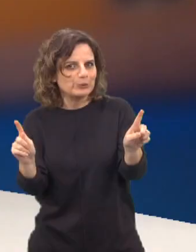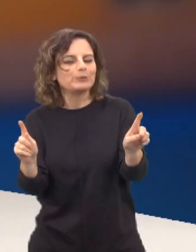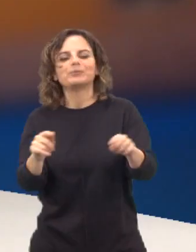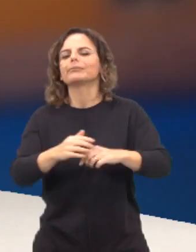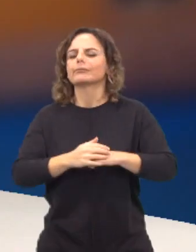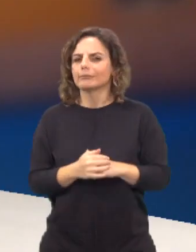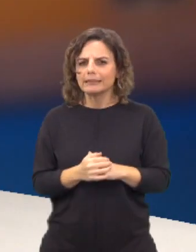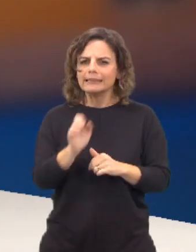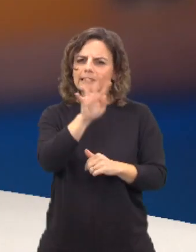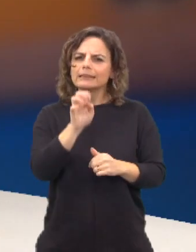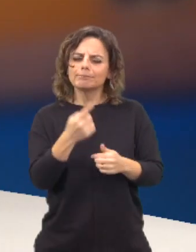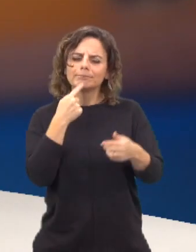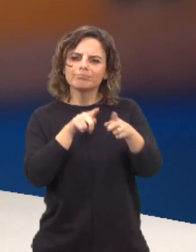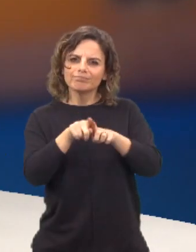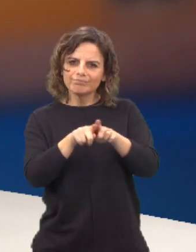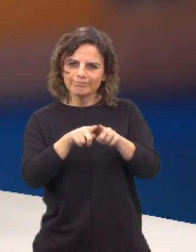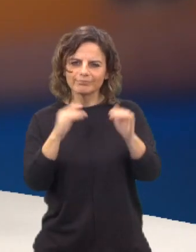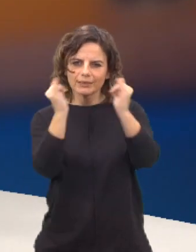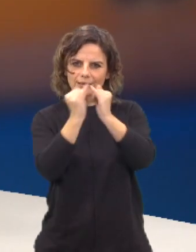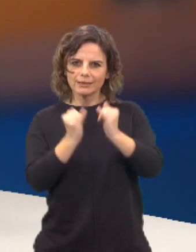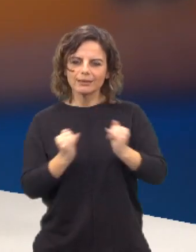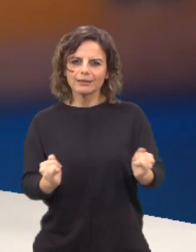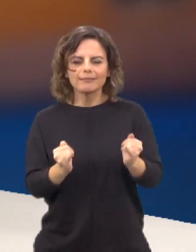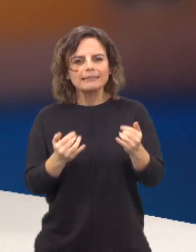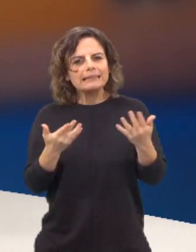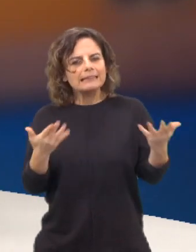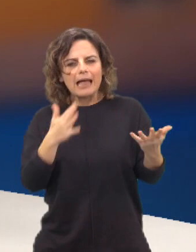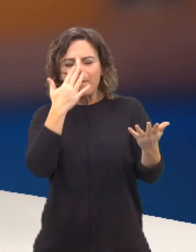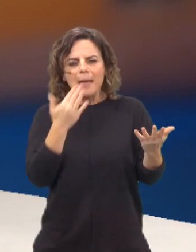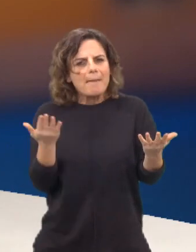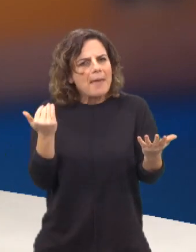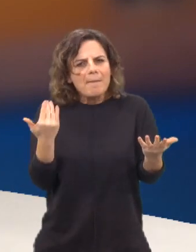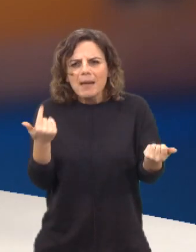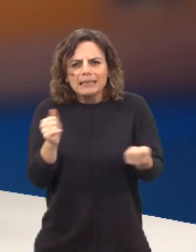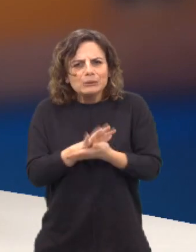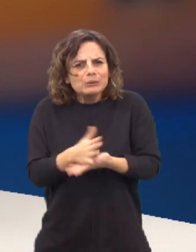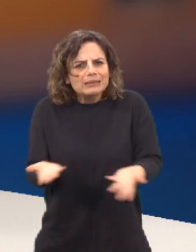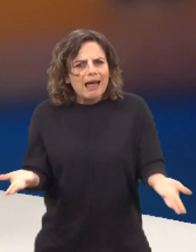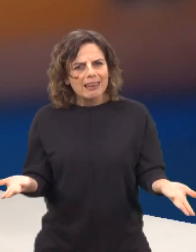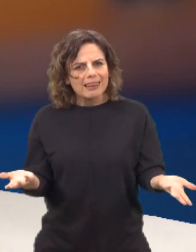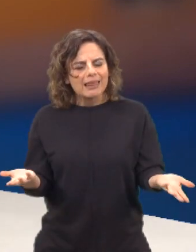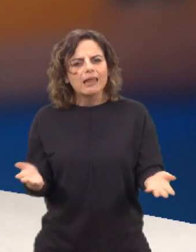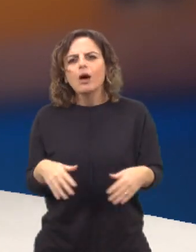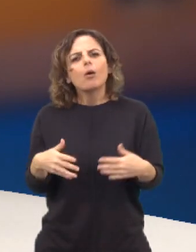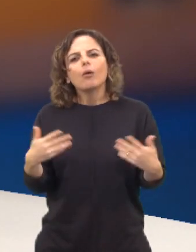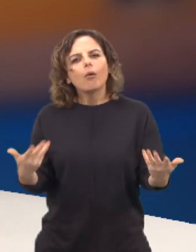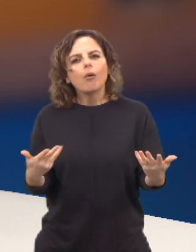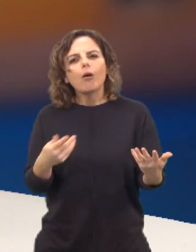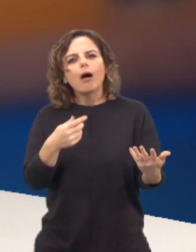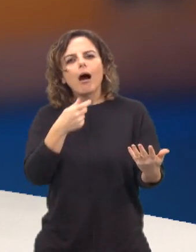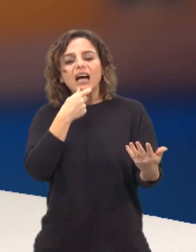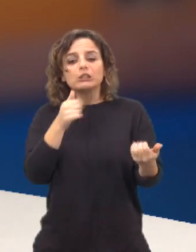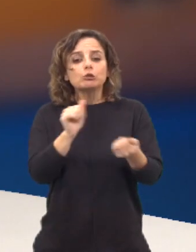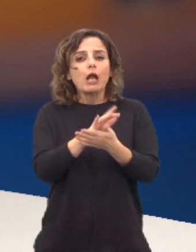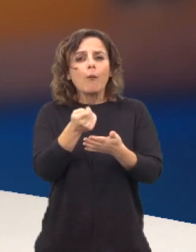questões políticas internacionais são quase indesistentes nos telejornais ou avém muito no